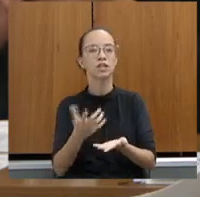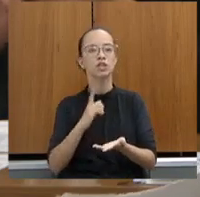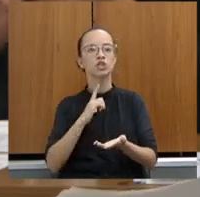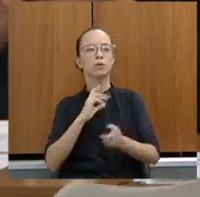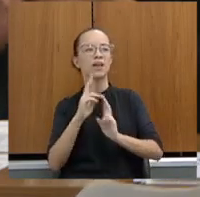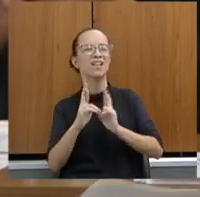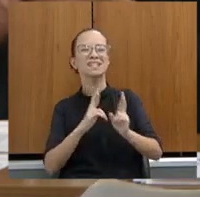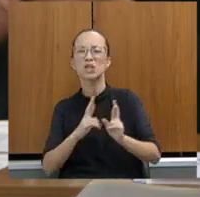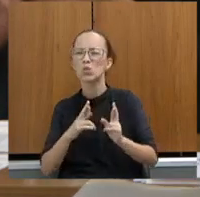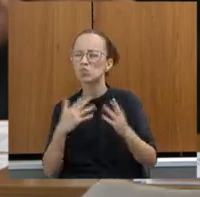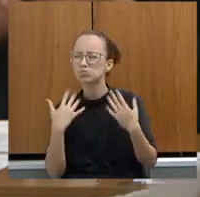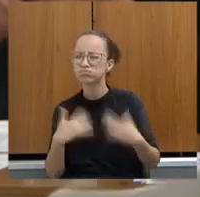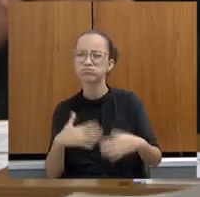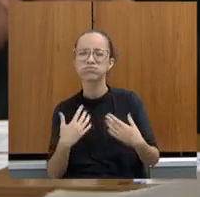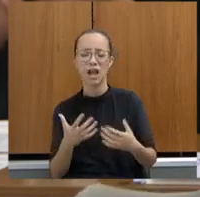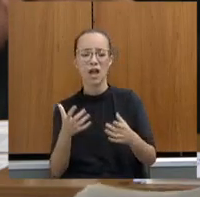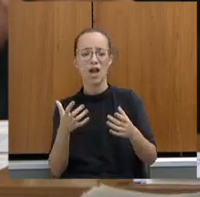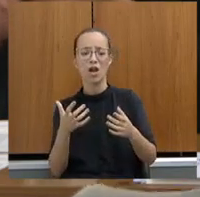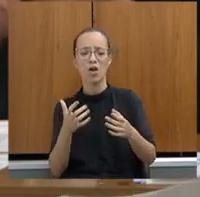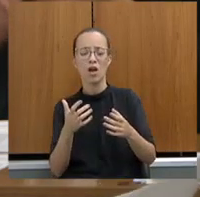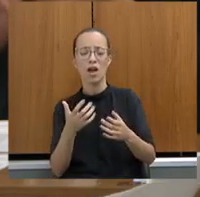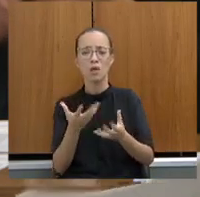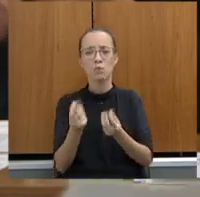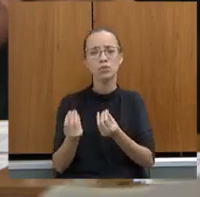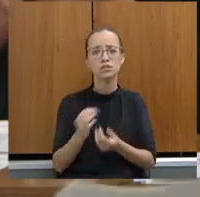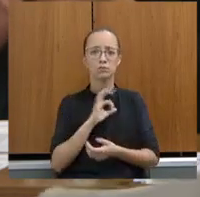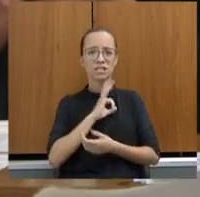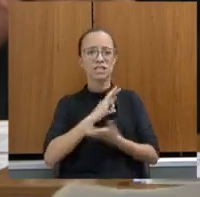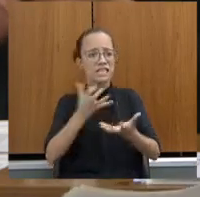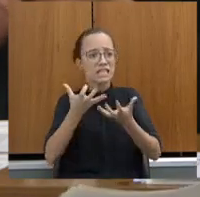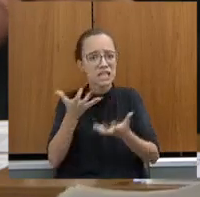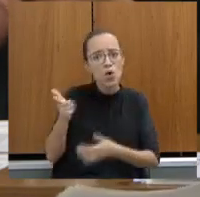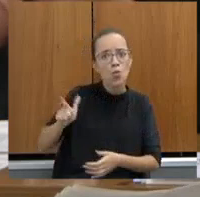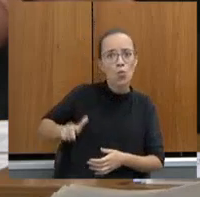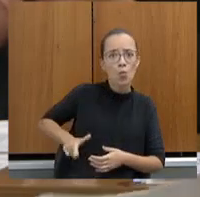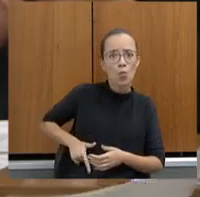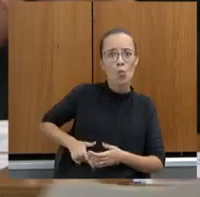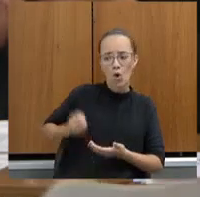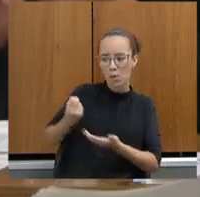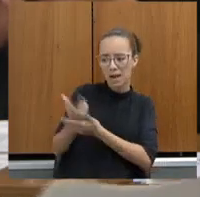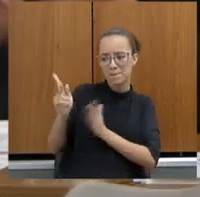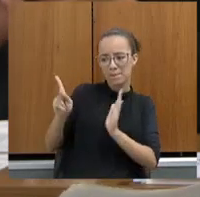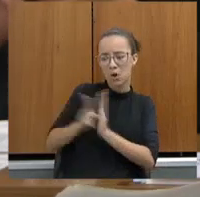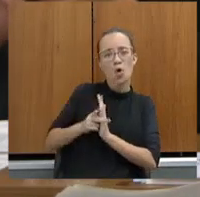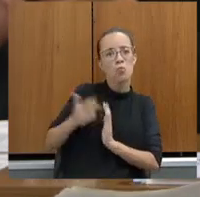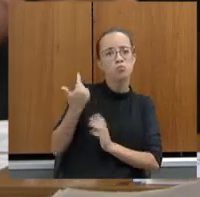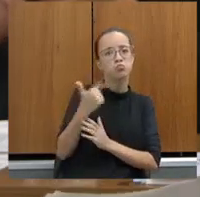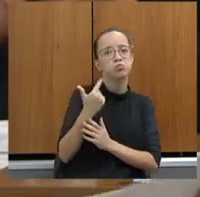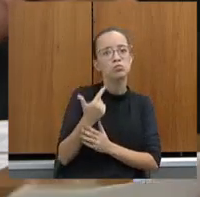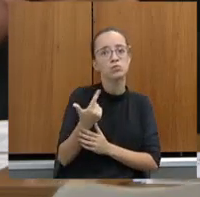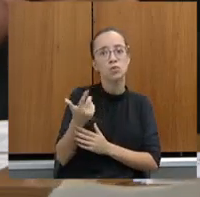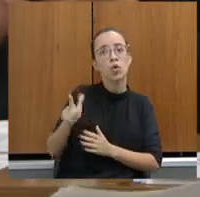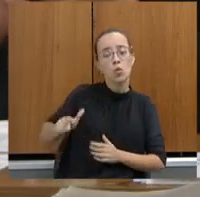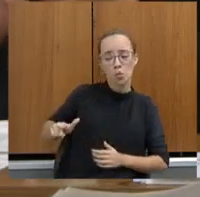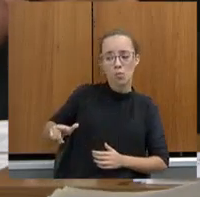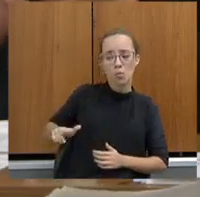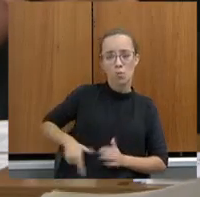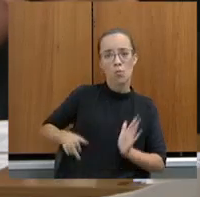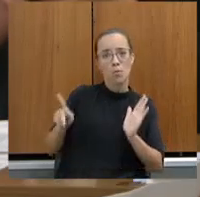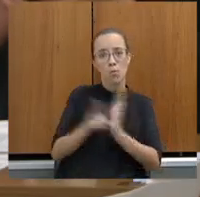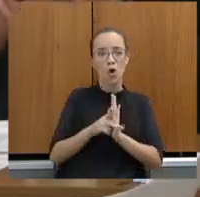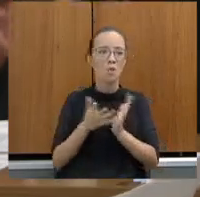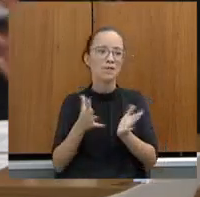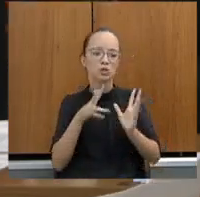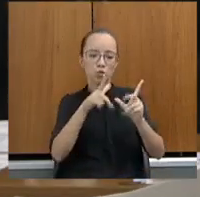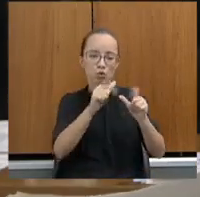policiais penais que queriam ter uma arma com cautela, porque já não tinham condição de comprar o seu próprio armamento, que eu acho ideal adquirir o seu próprio armamento, mas nem todo mundo